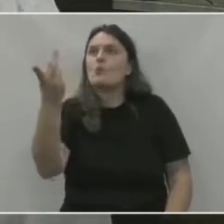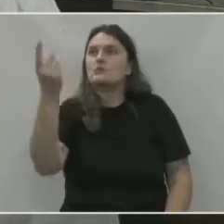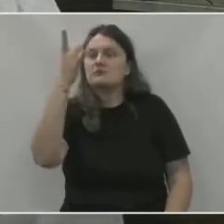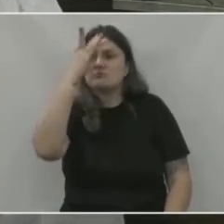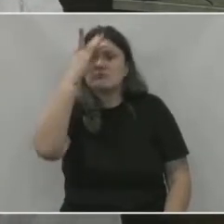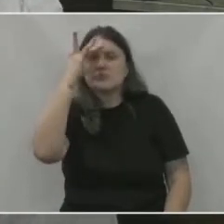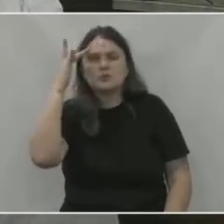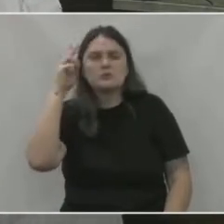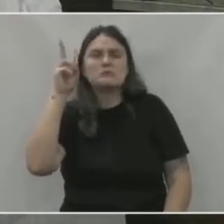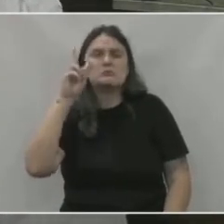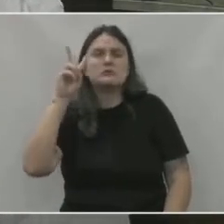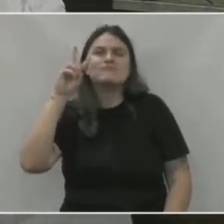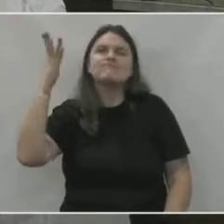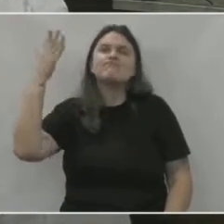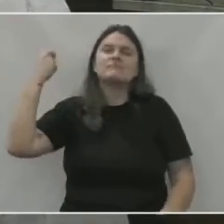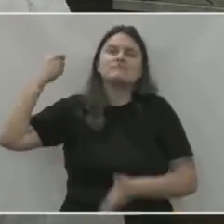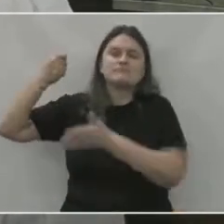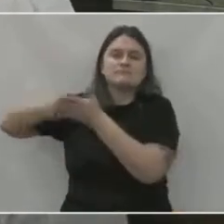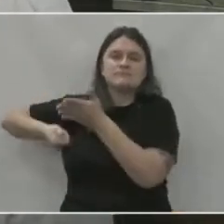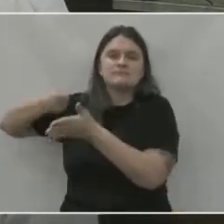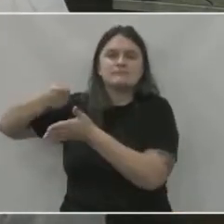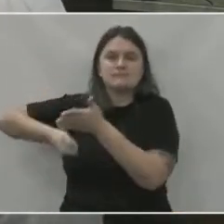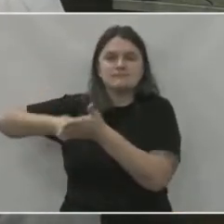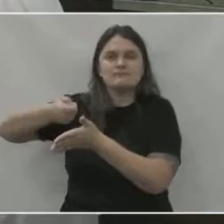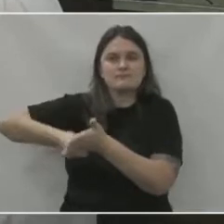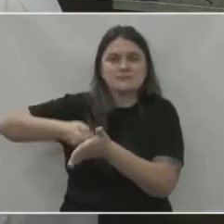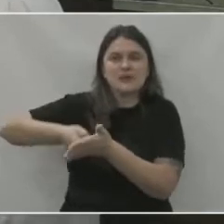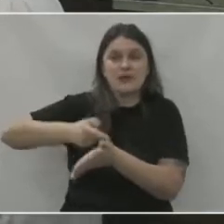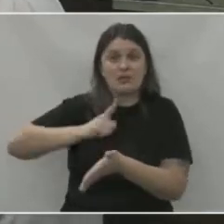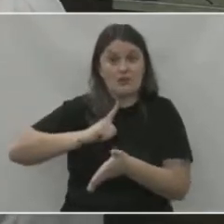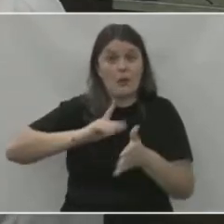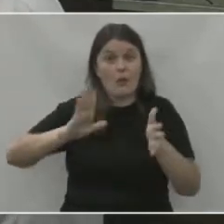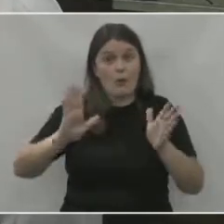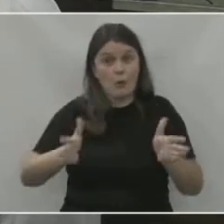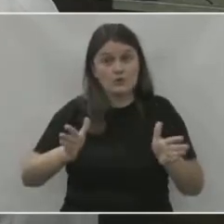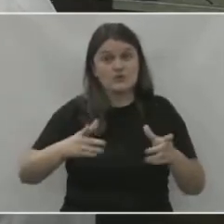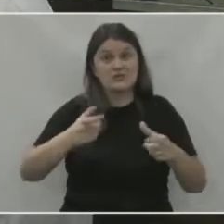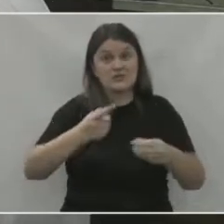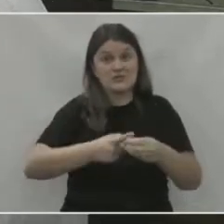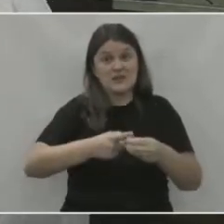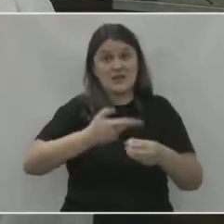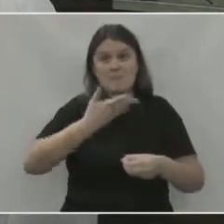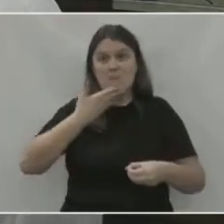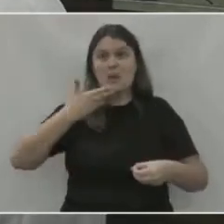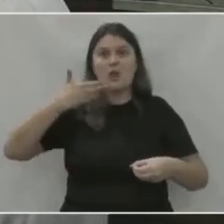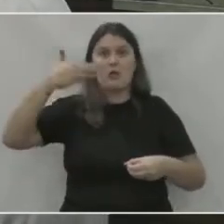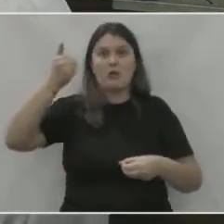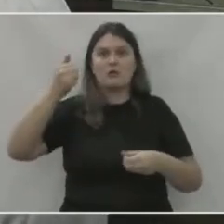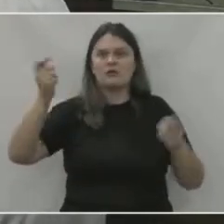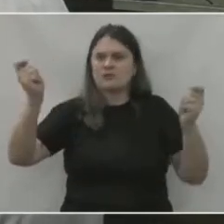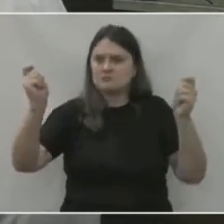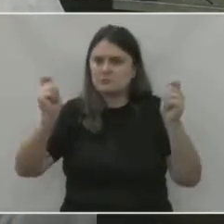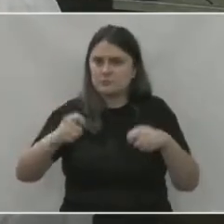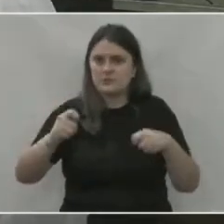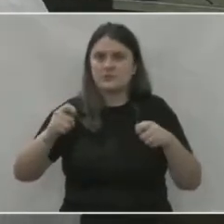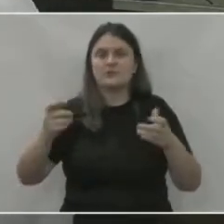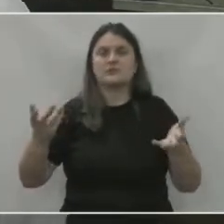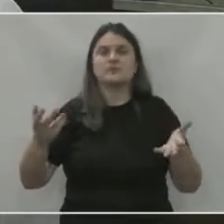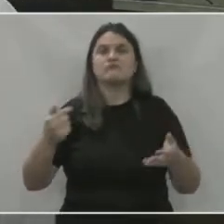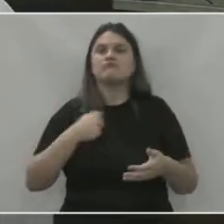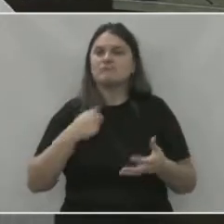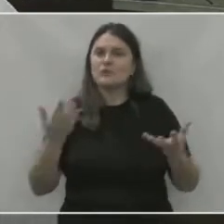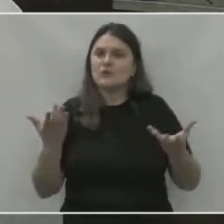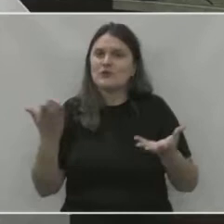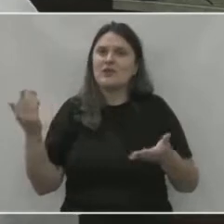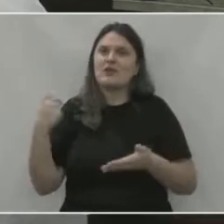antes da gente batalharam aqui para que a gente tivesse uma cidade melhor, em melhores condições. Eu